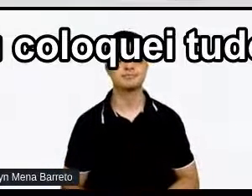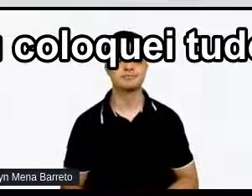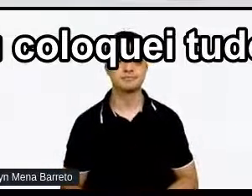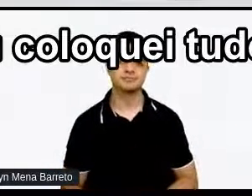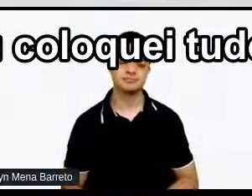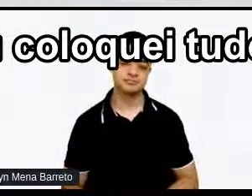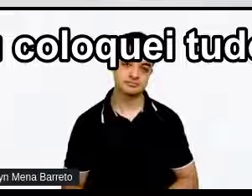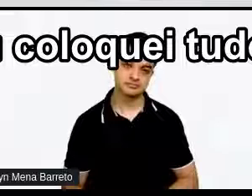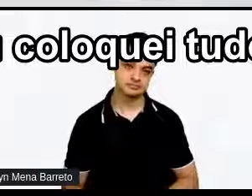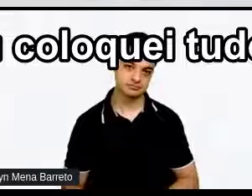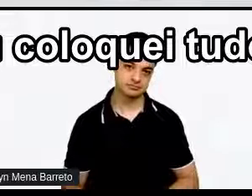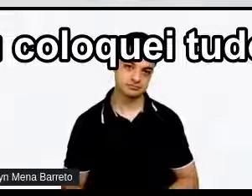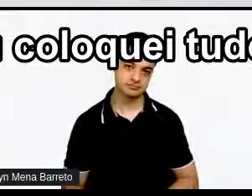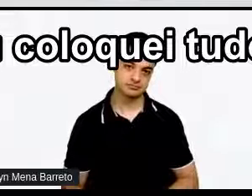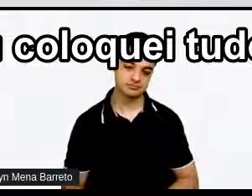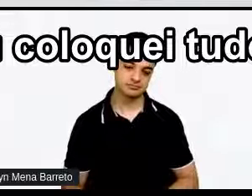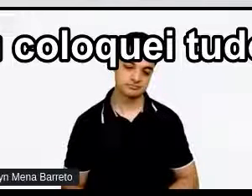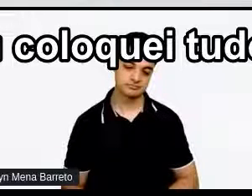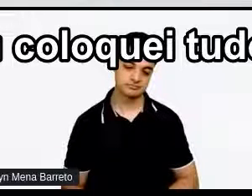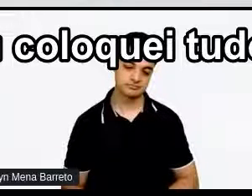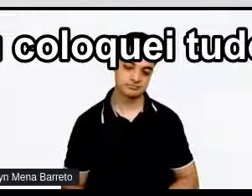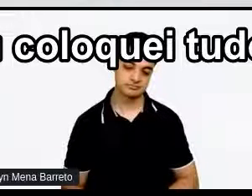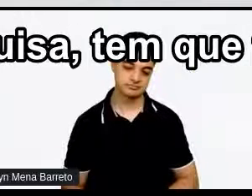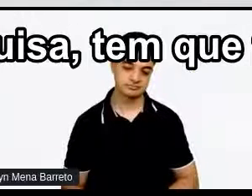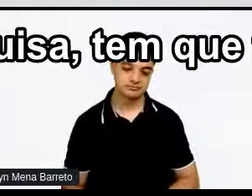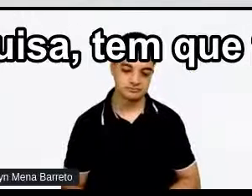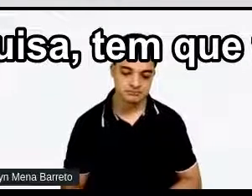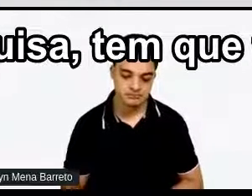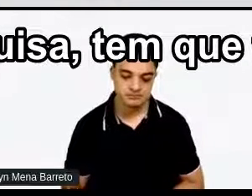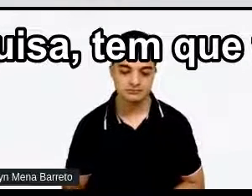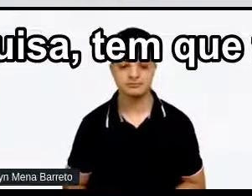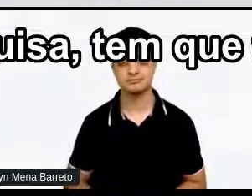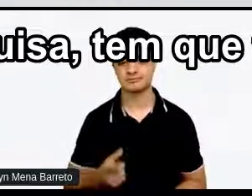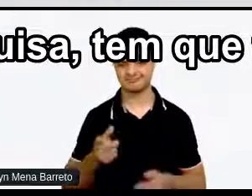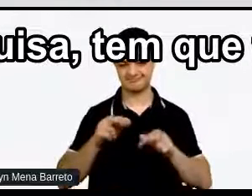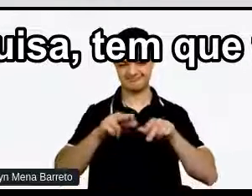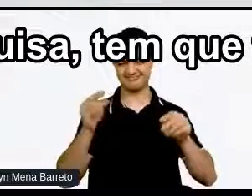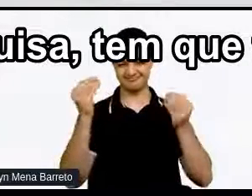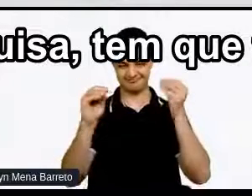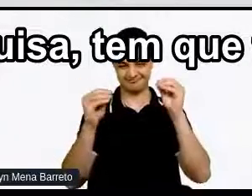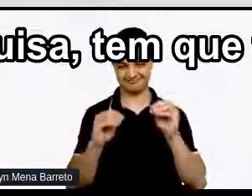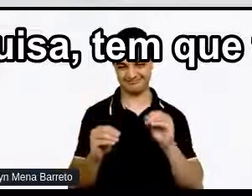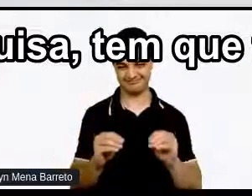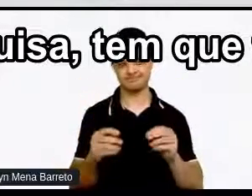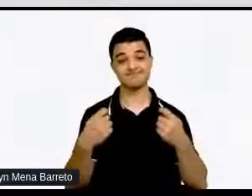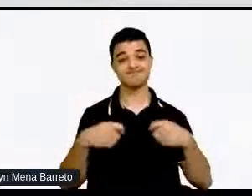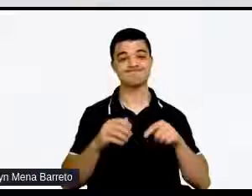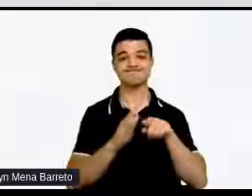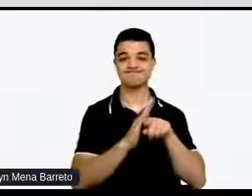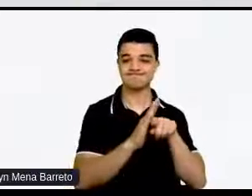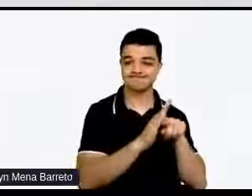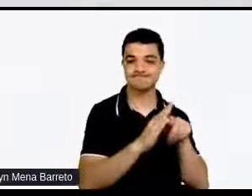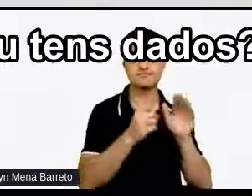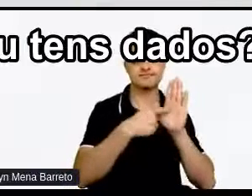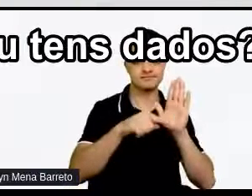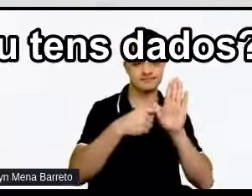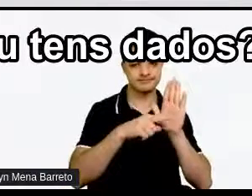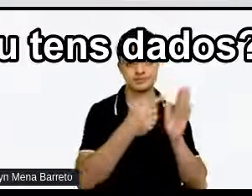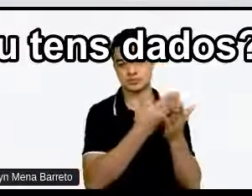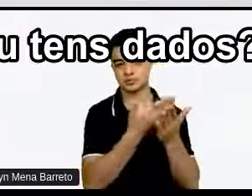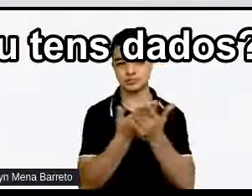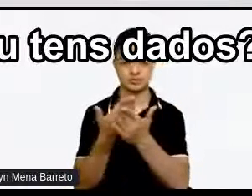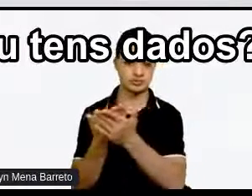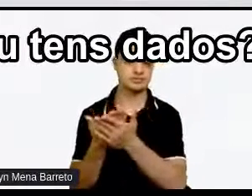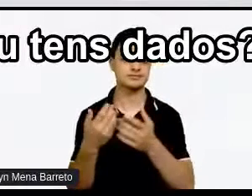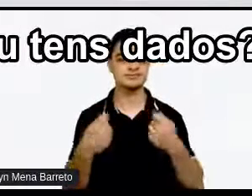Primeiro de tudo Eu coloquei tudo Junto aqui Porque é bastante coisa Tem que ter pesquisa Tem que ter dados Tem que ter letramento Ah